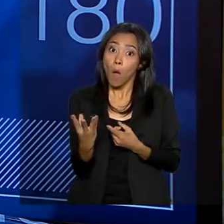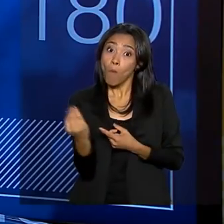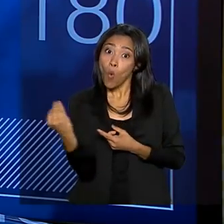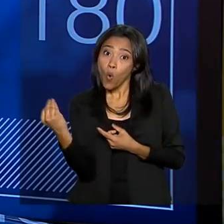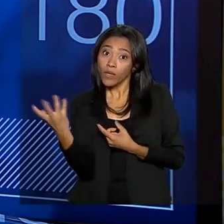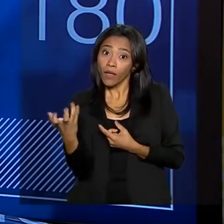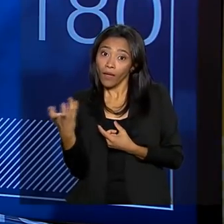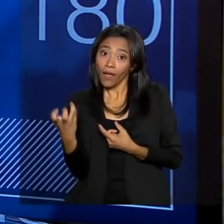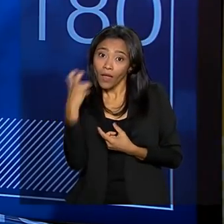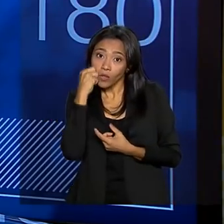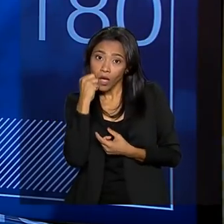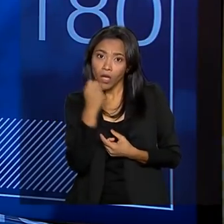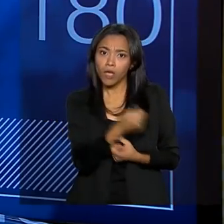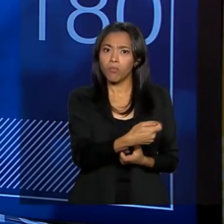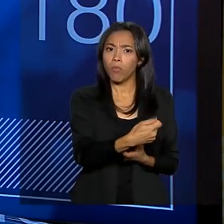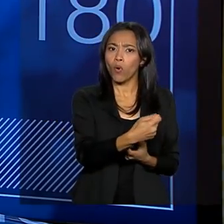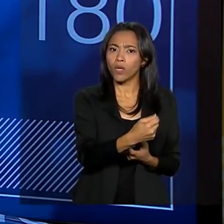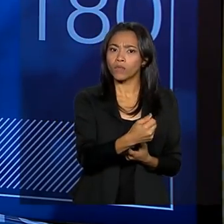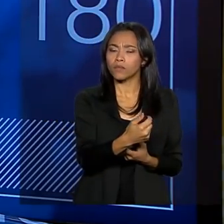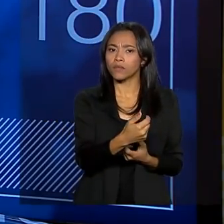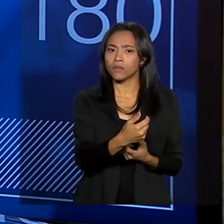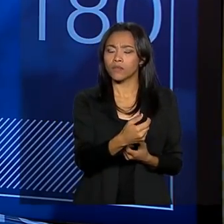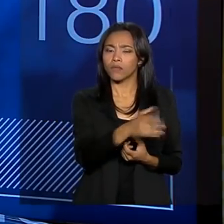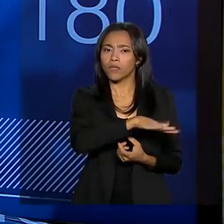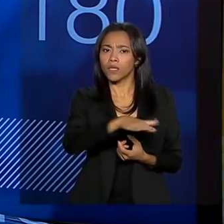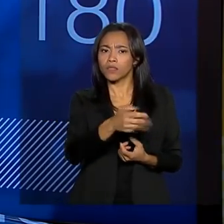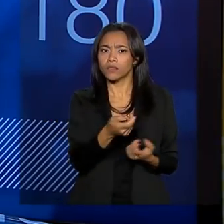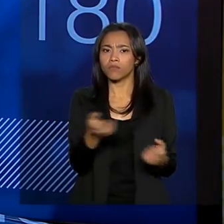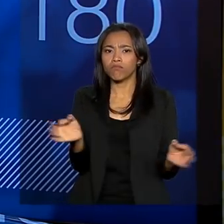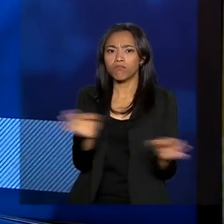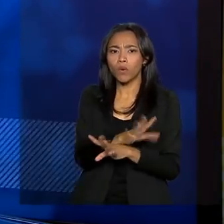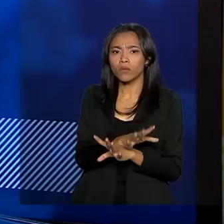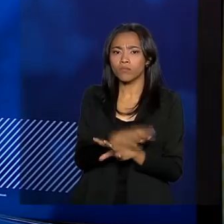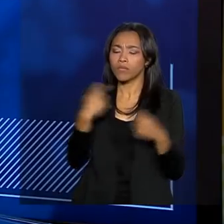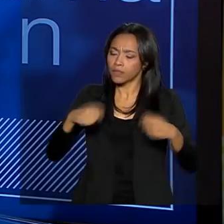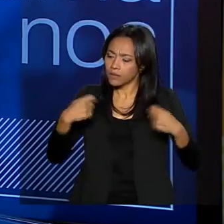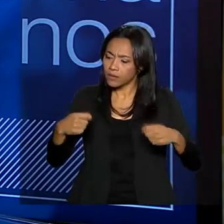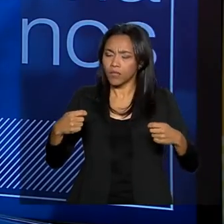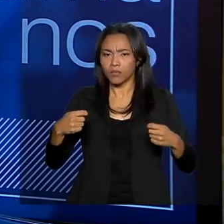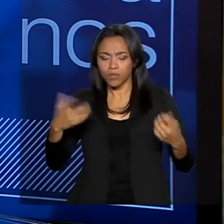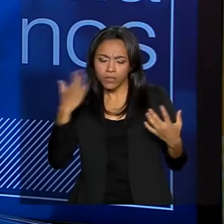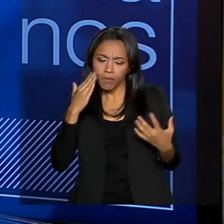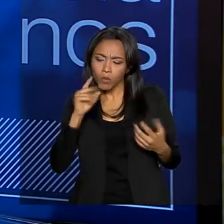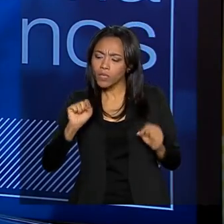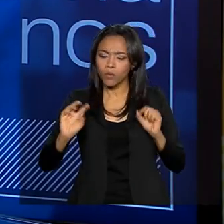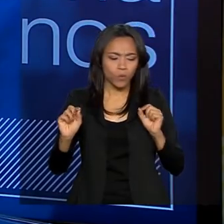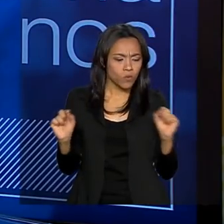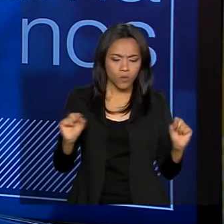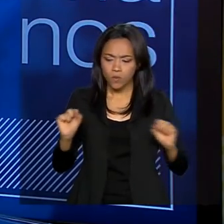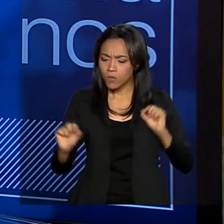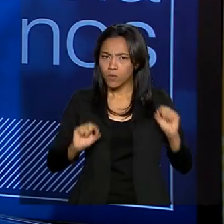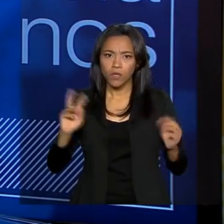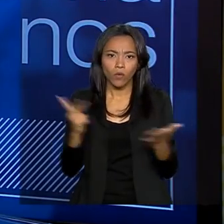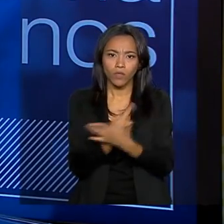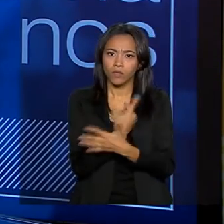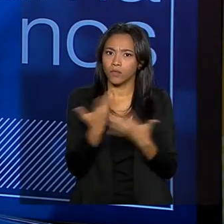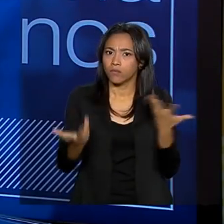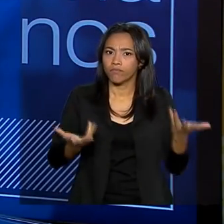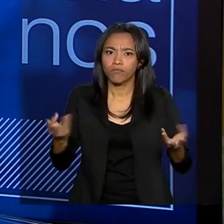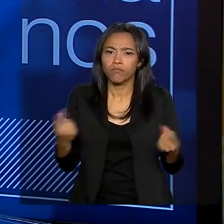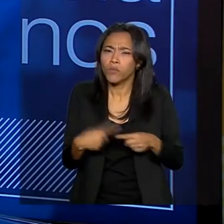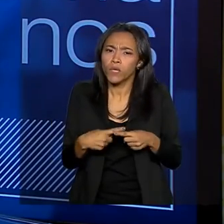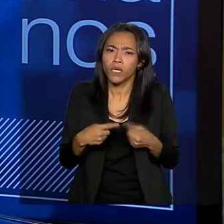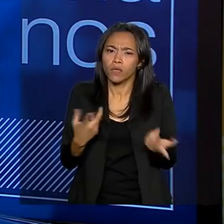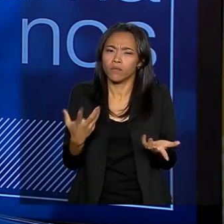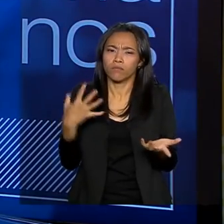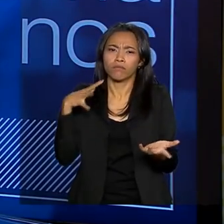poucas crianças prontas para serem adotadas. Nós precisamos fazer esses números se encontrarem. Nós precisamos entender o que está acontecendo. E uma das coisas que a gente